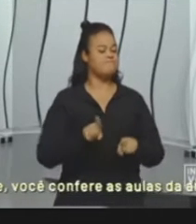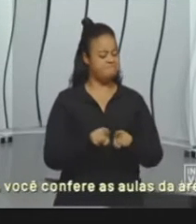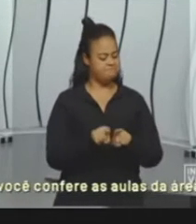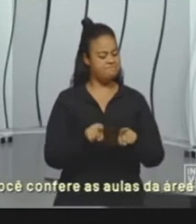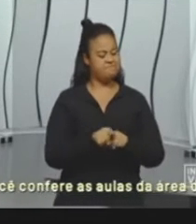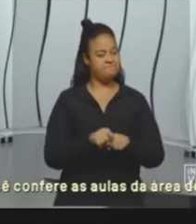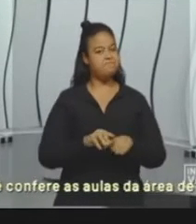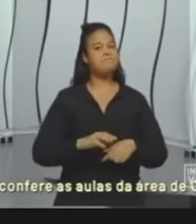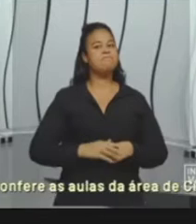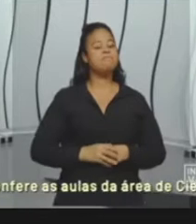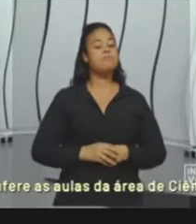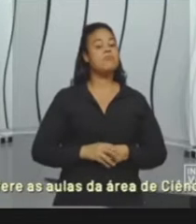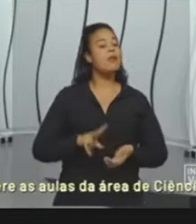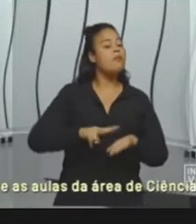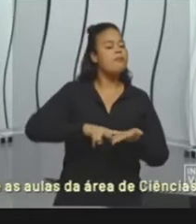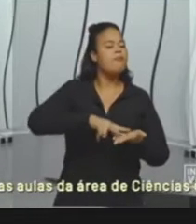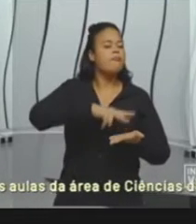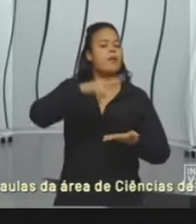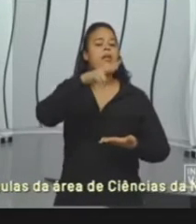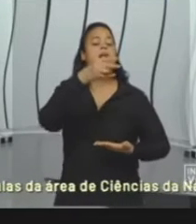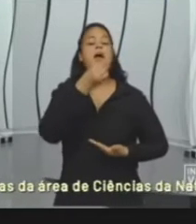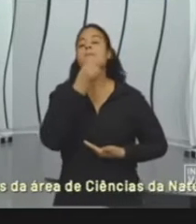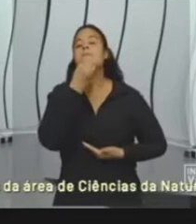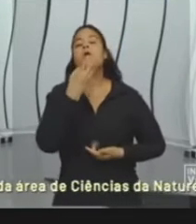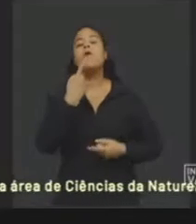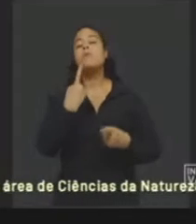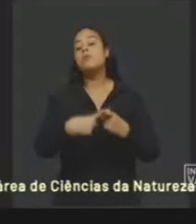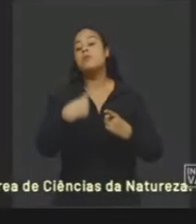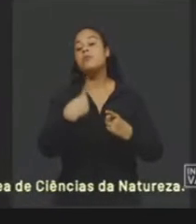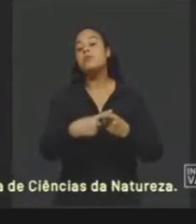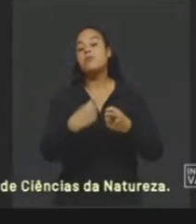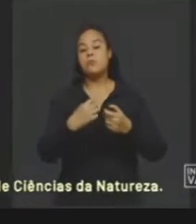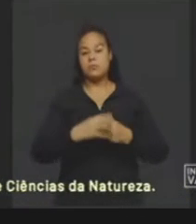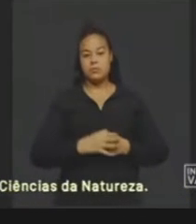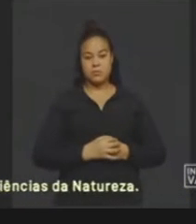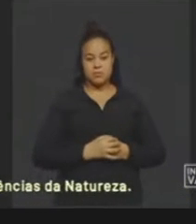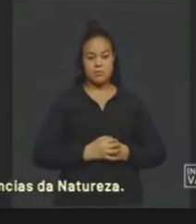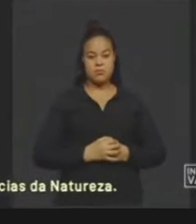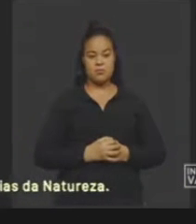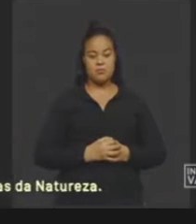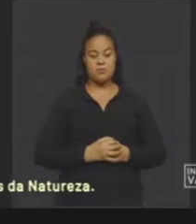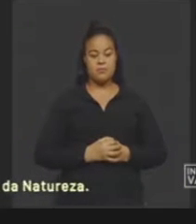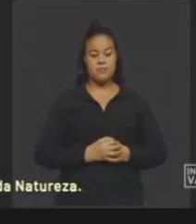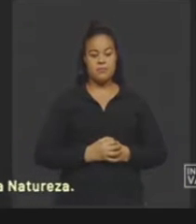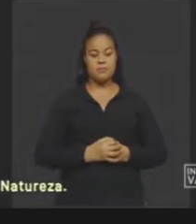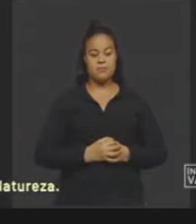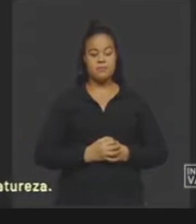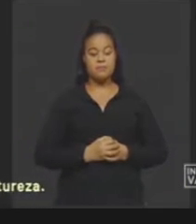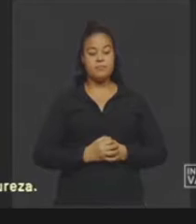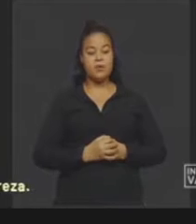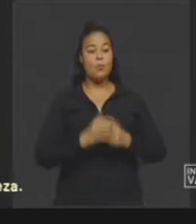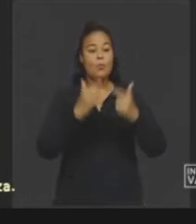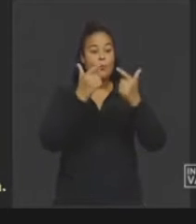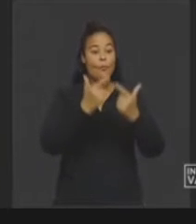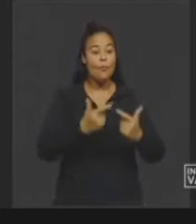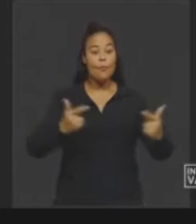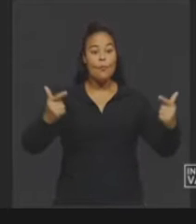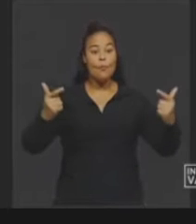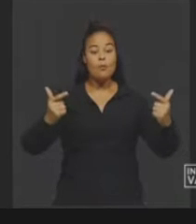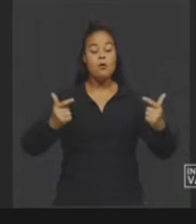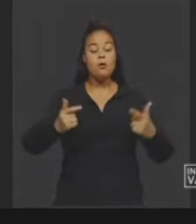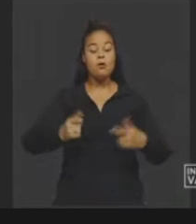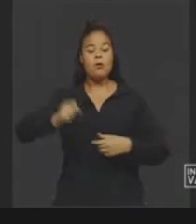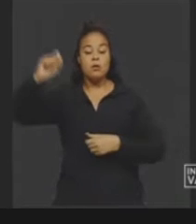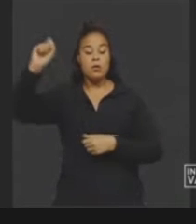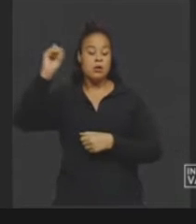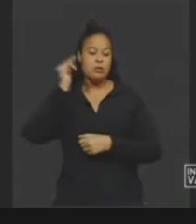Quais as vantagens dessa energia eólica? Bom, é uma energia limpa, diga-se